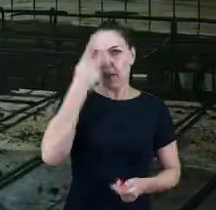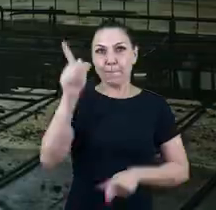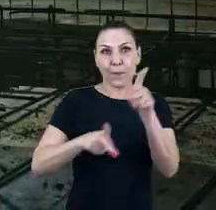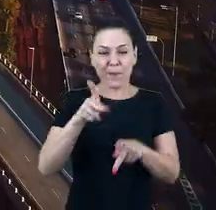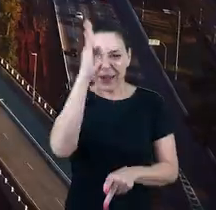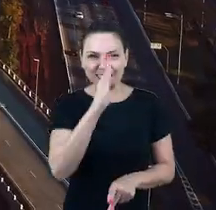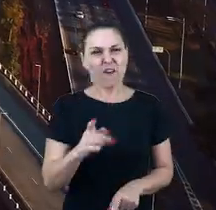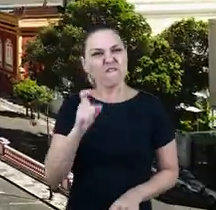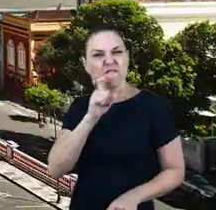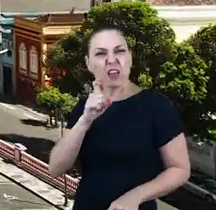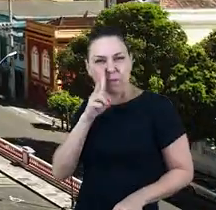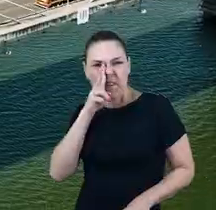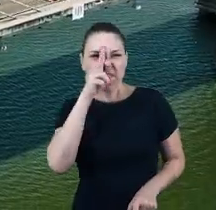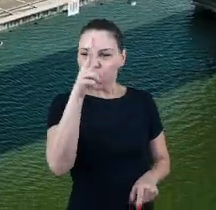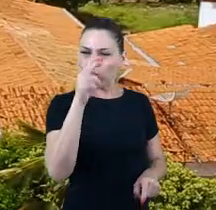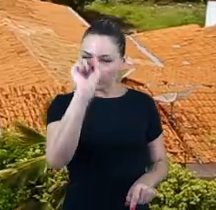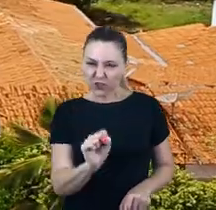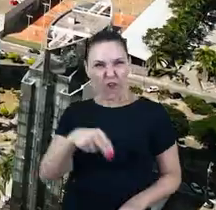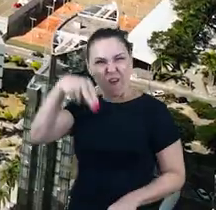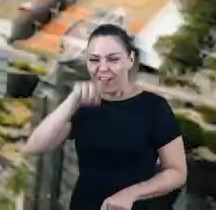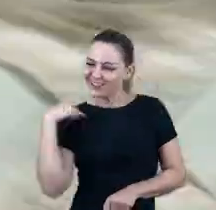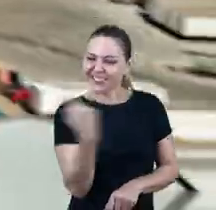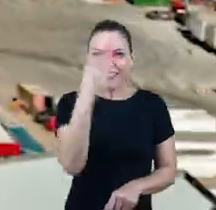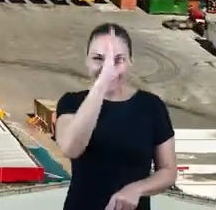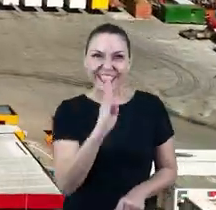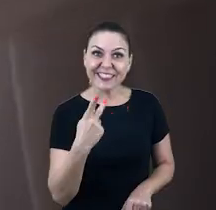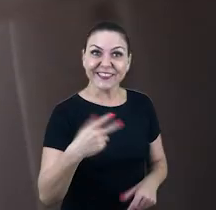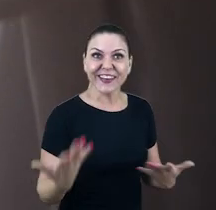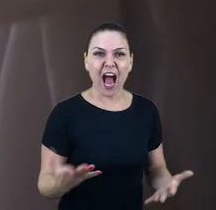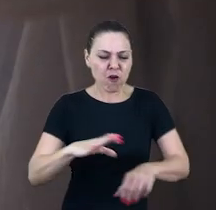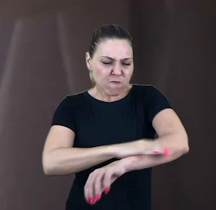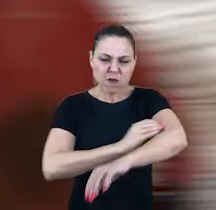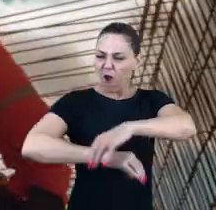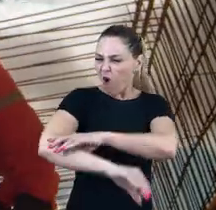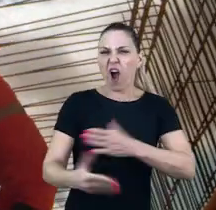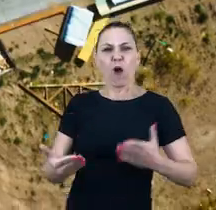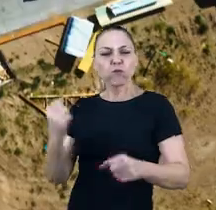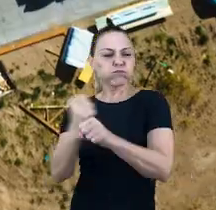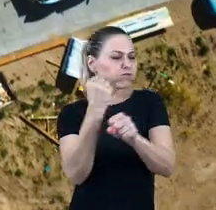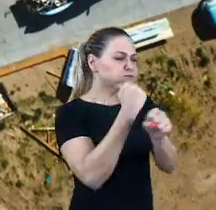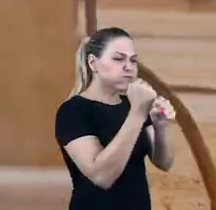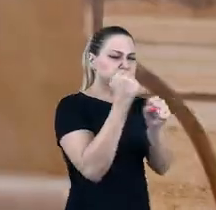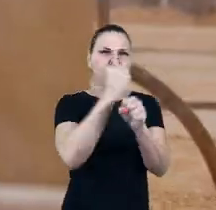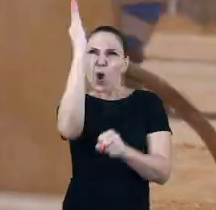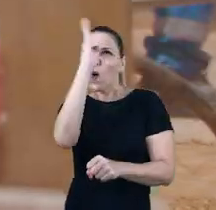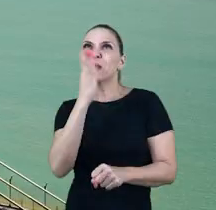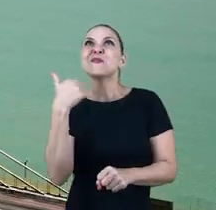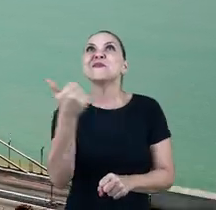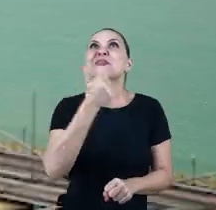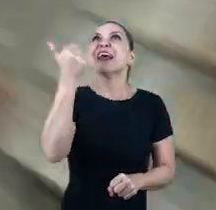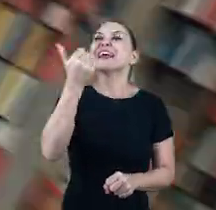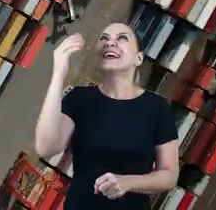verde, é mais forte, é do sul ao norte, é do nosso Brasil. É hora de arregaçar as mangas e construir o Brasil que nós queremos.